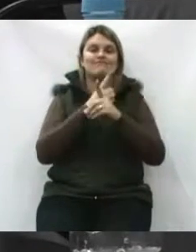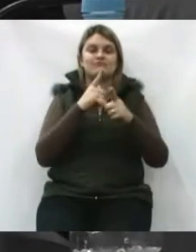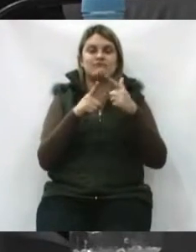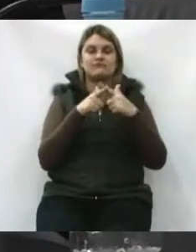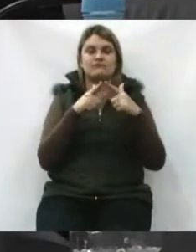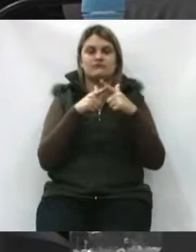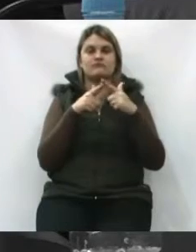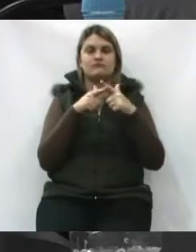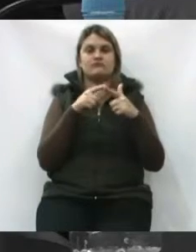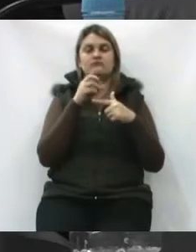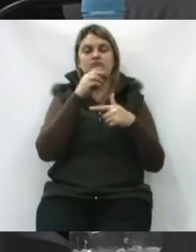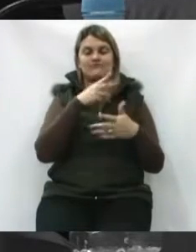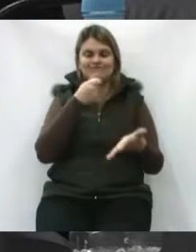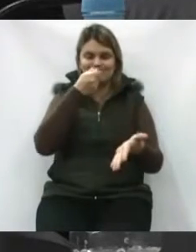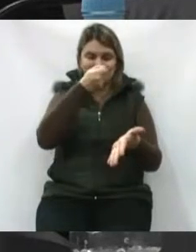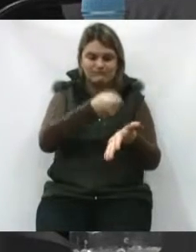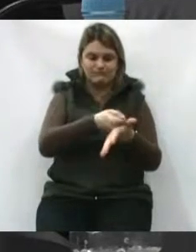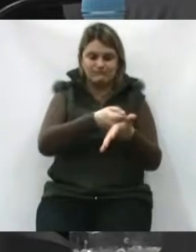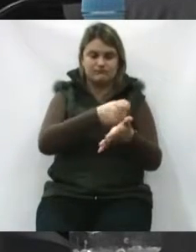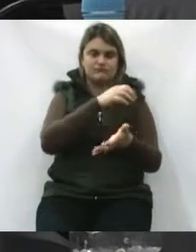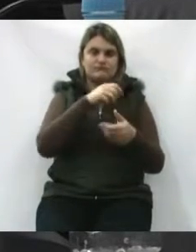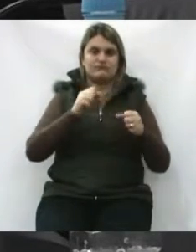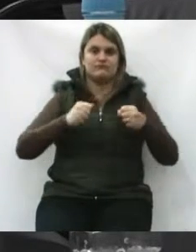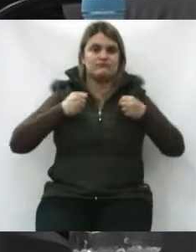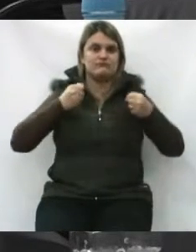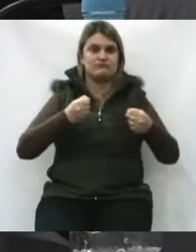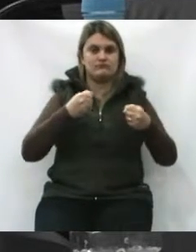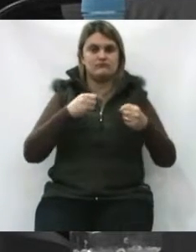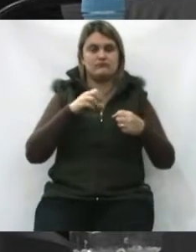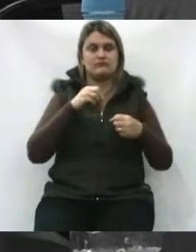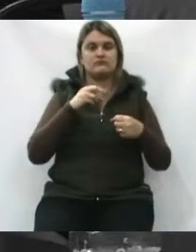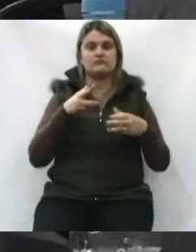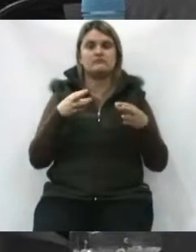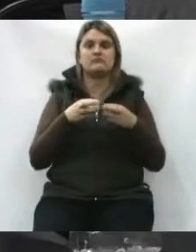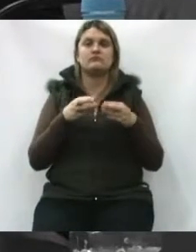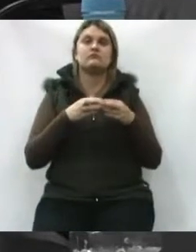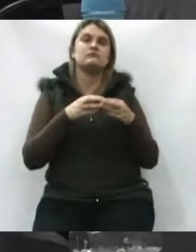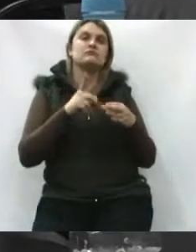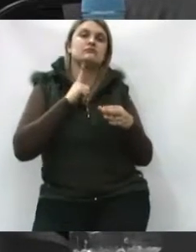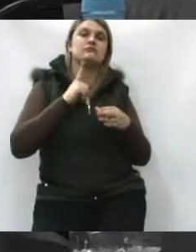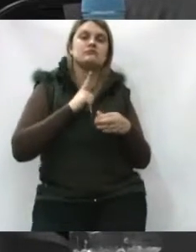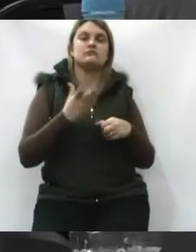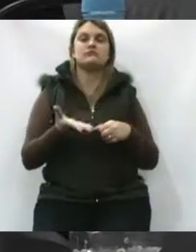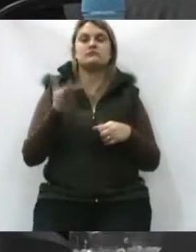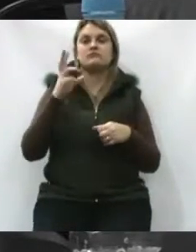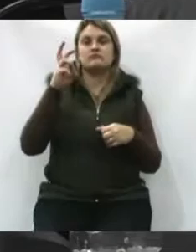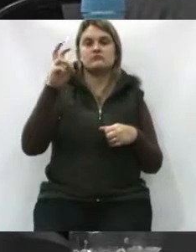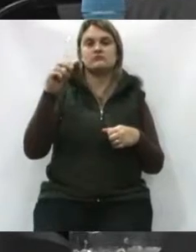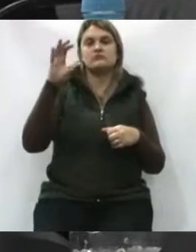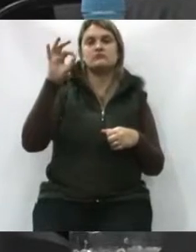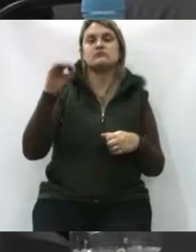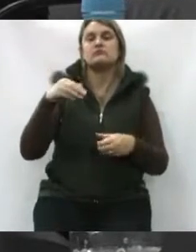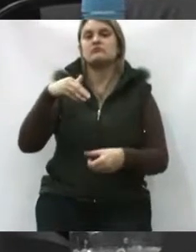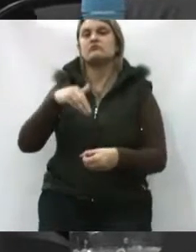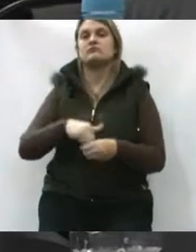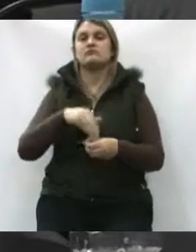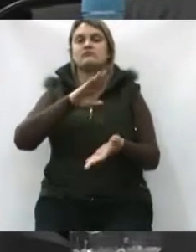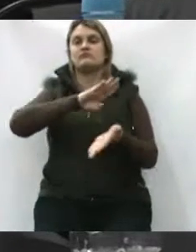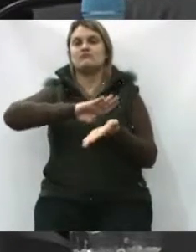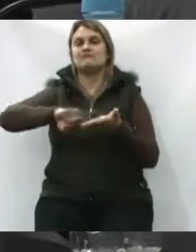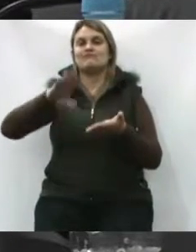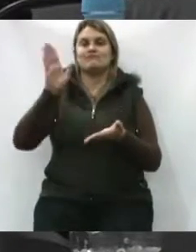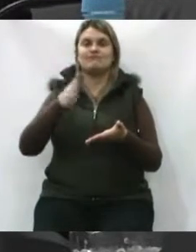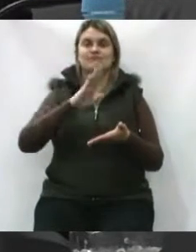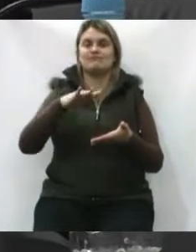ou algum abuso do poder econômico, ou alguma candidatura, aquela que pegue mais de 50% dos votos, seja indeferida.